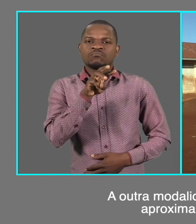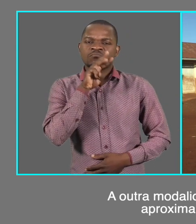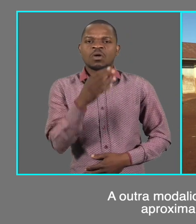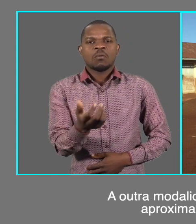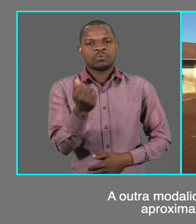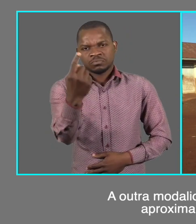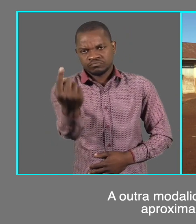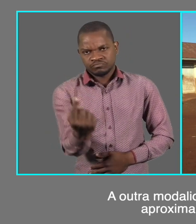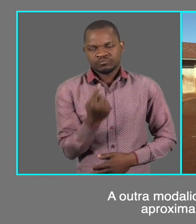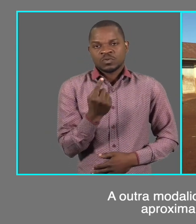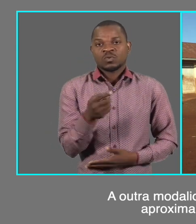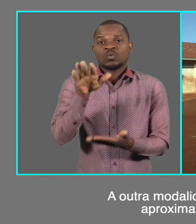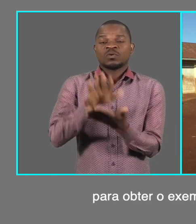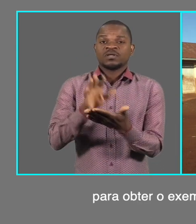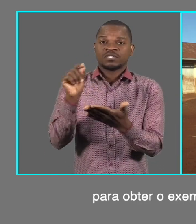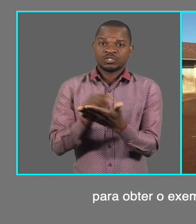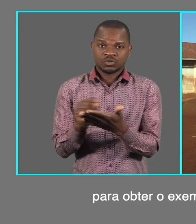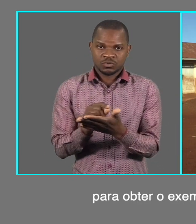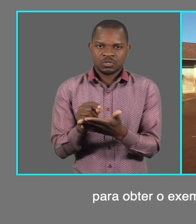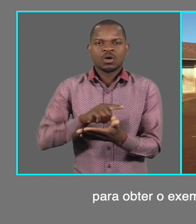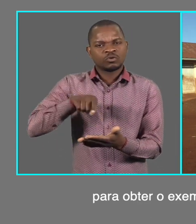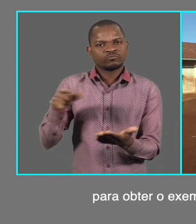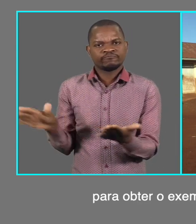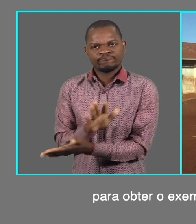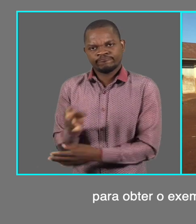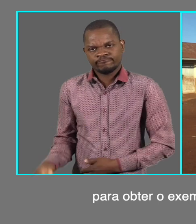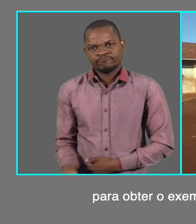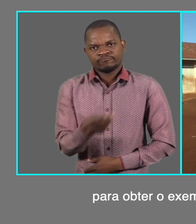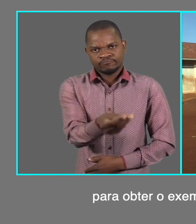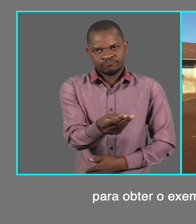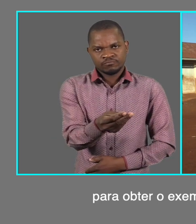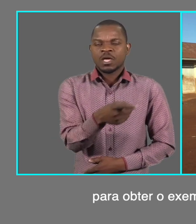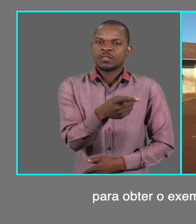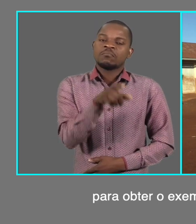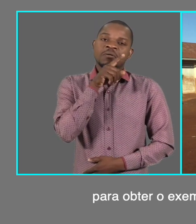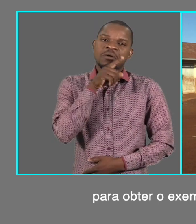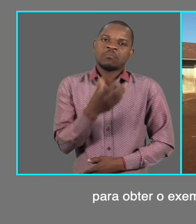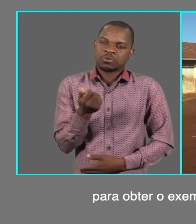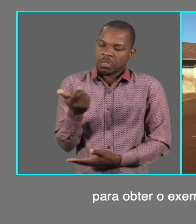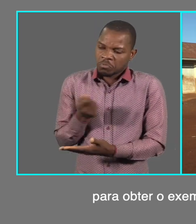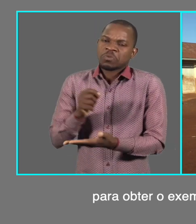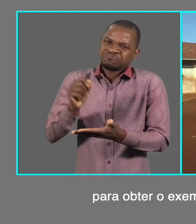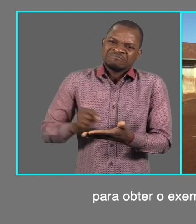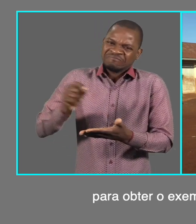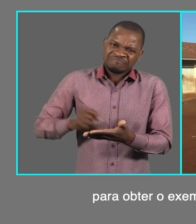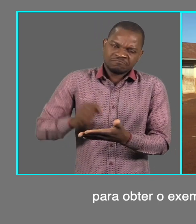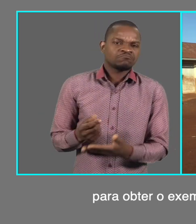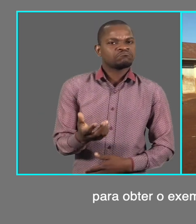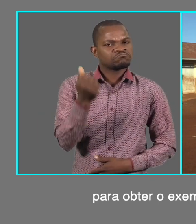consiste em o encargado aproximar-se até aqui na Secretaria da Escola e onde vai ser facultado um exemplar dessa ficha, ele pode optar